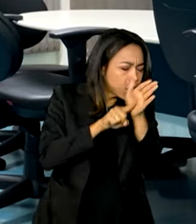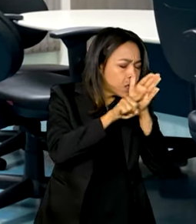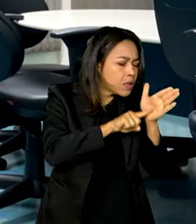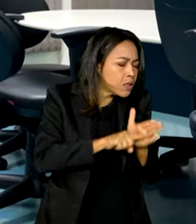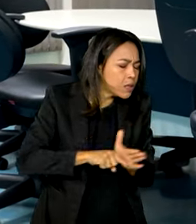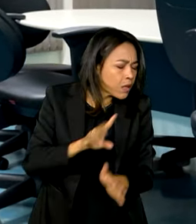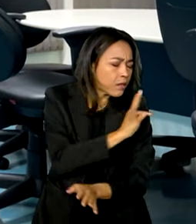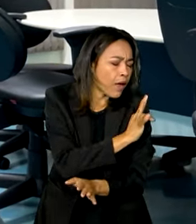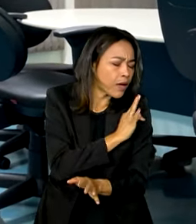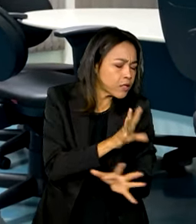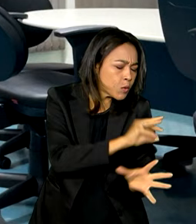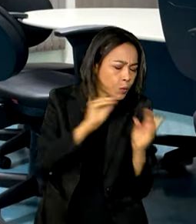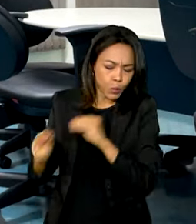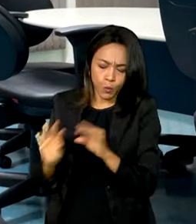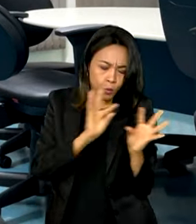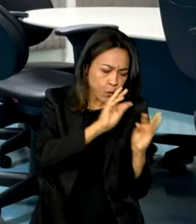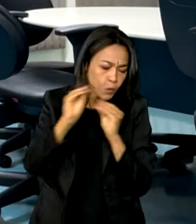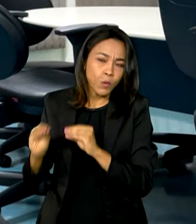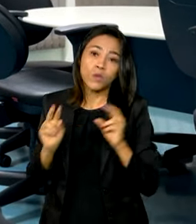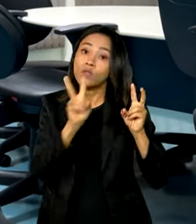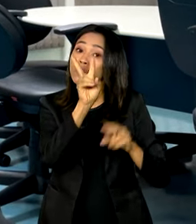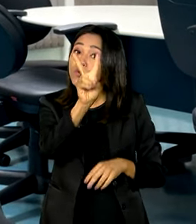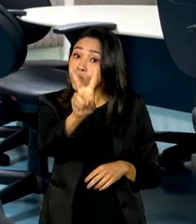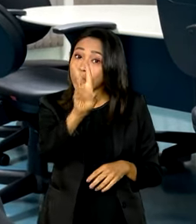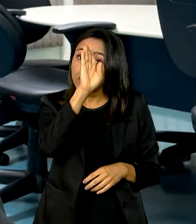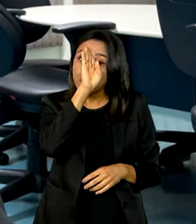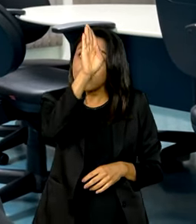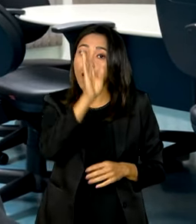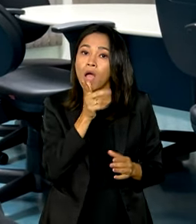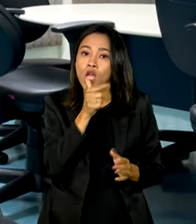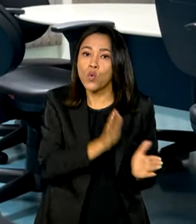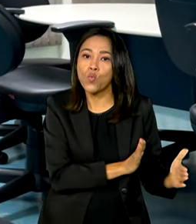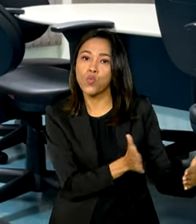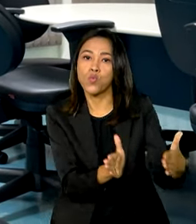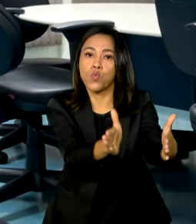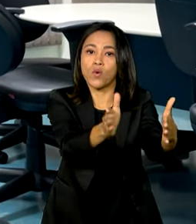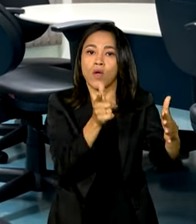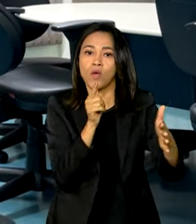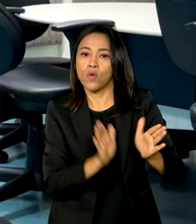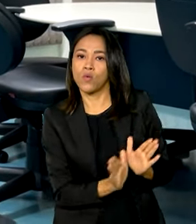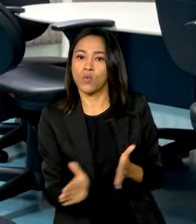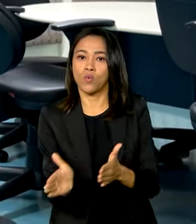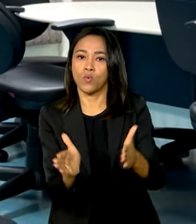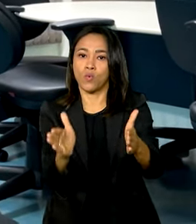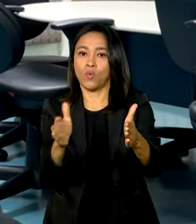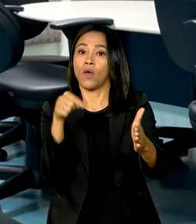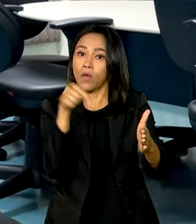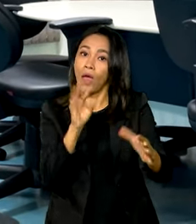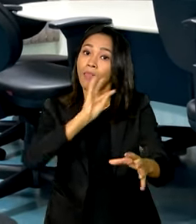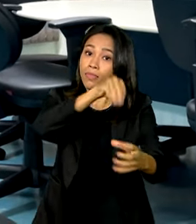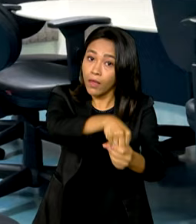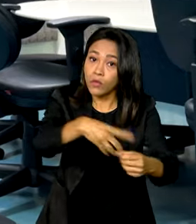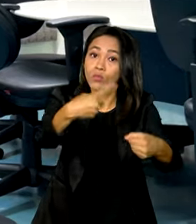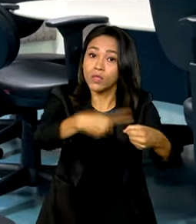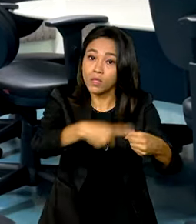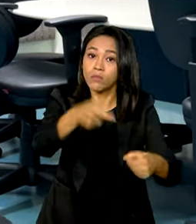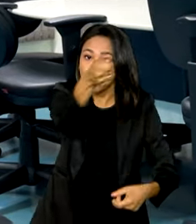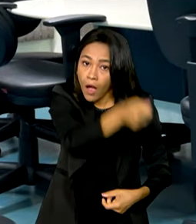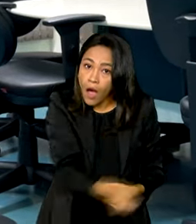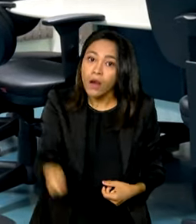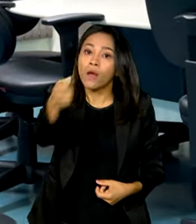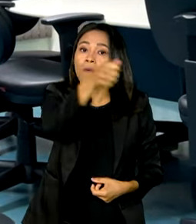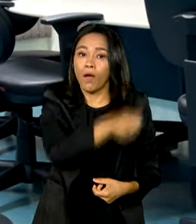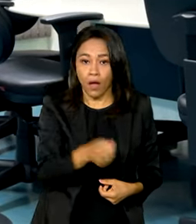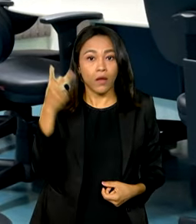estudos técnicos, das duas principais bacias que fazem parte do município de Araraquara, especialmente da área